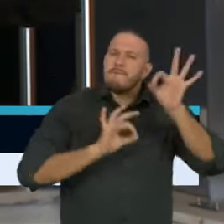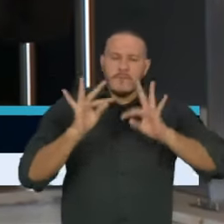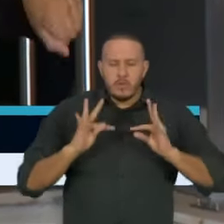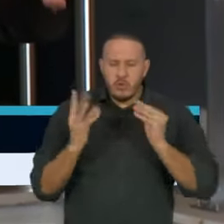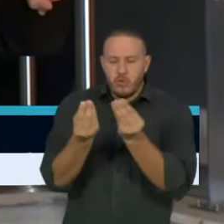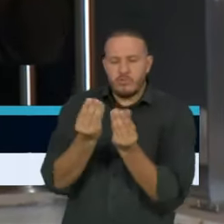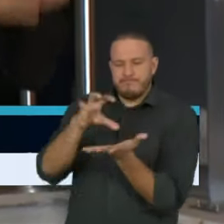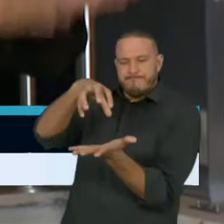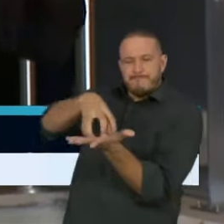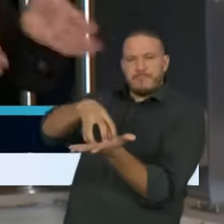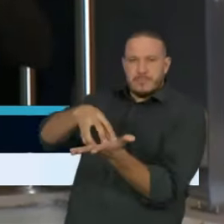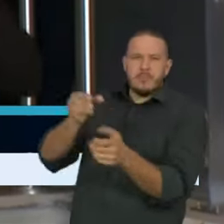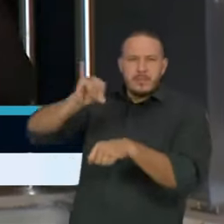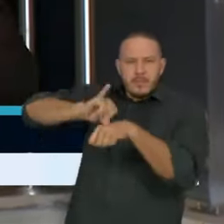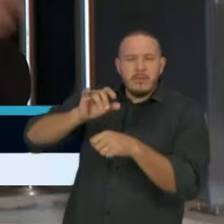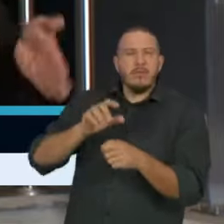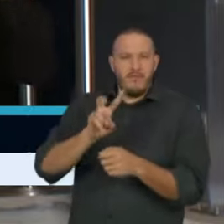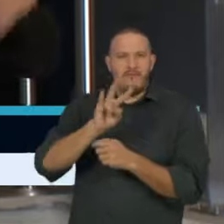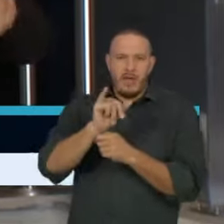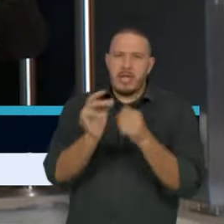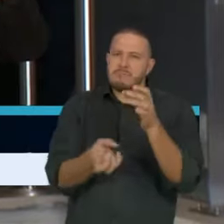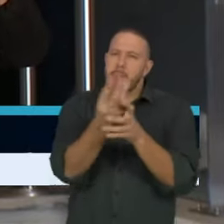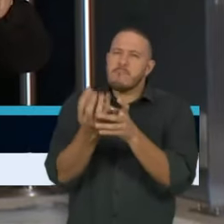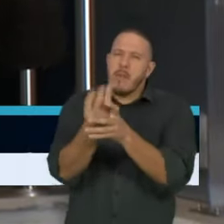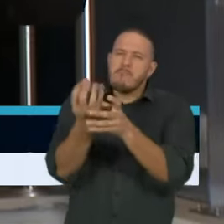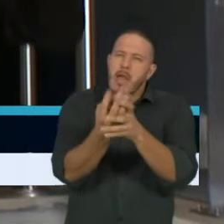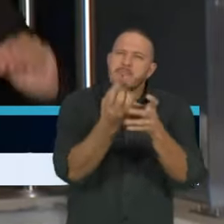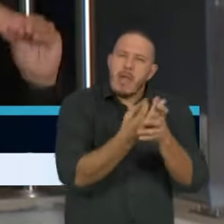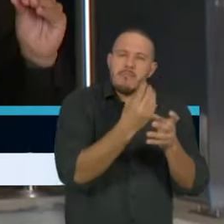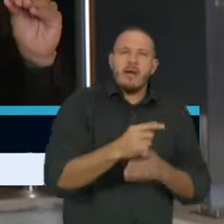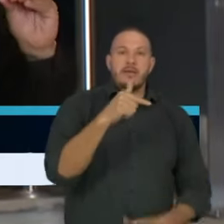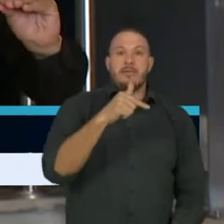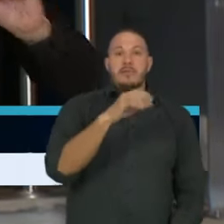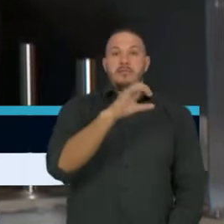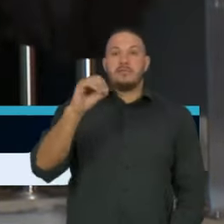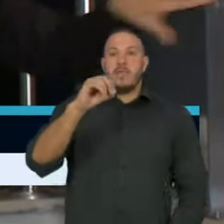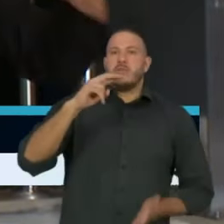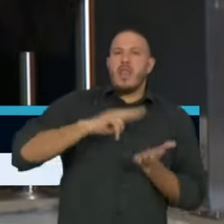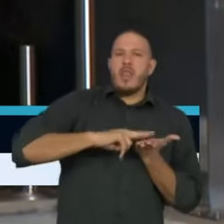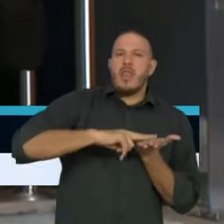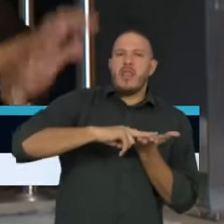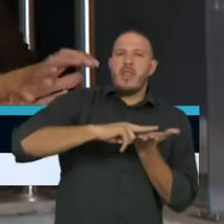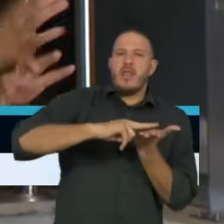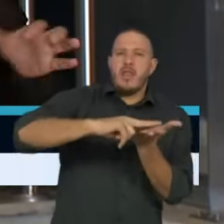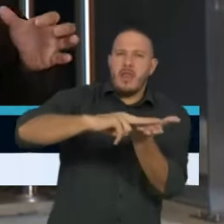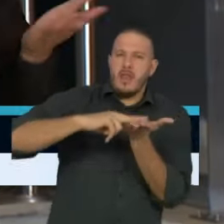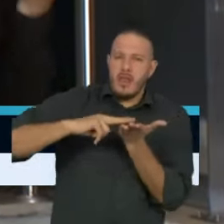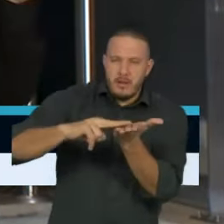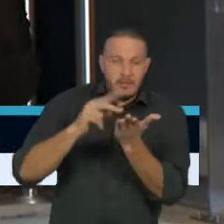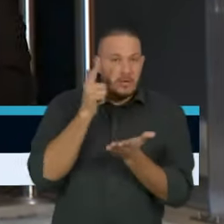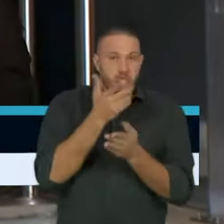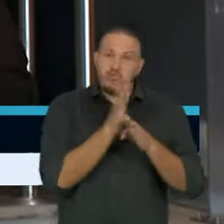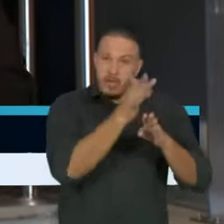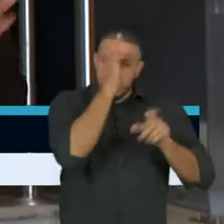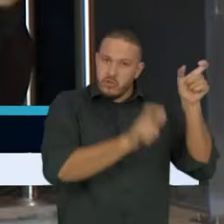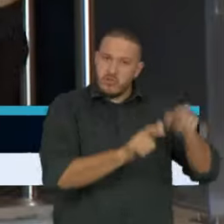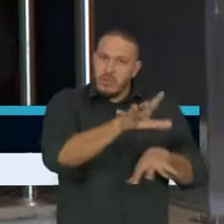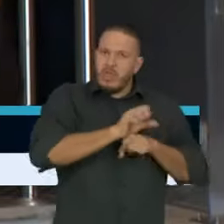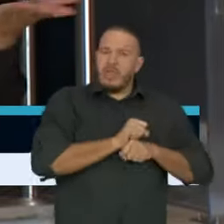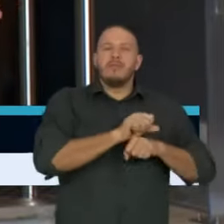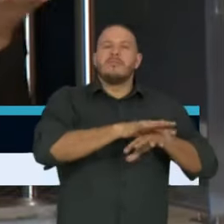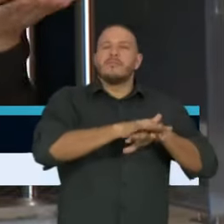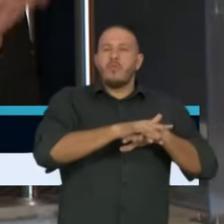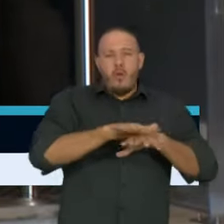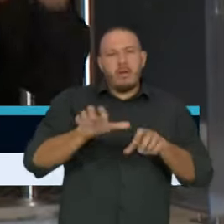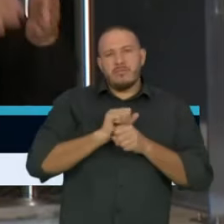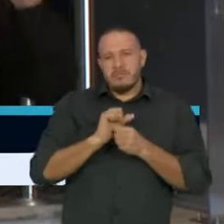Central, vamos abrir 700 leitos para receber pacientes com coronavírus. Com a ajuda do Estado de São Paulo, nós conseguimos mobilizar